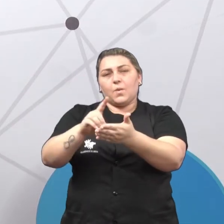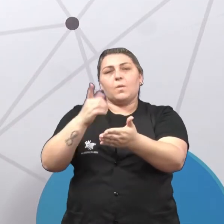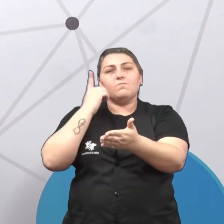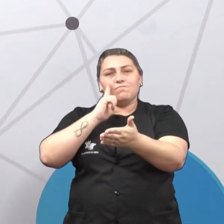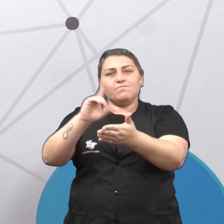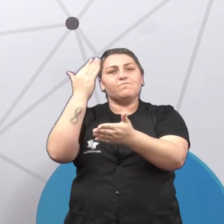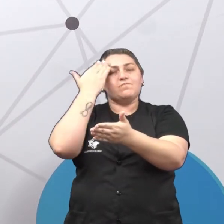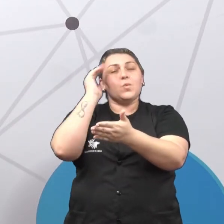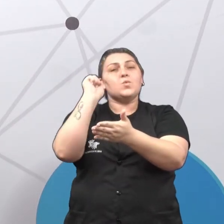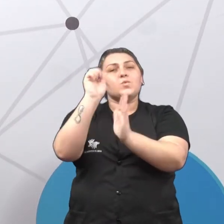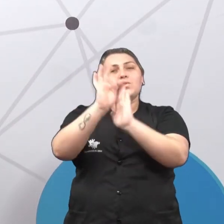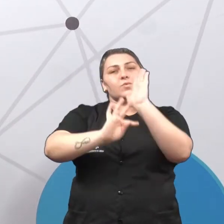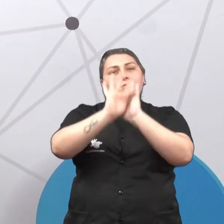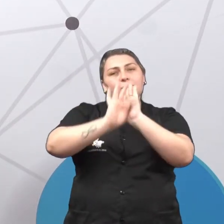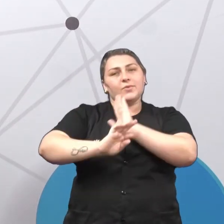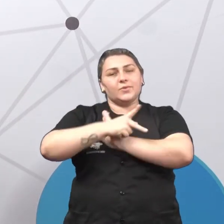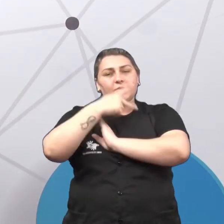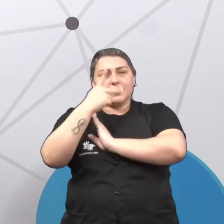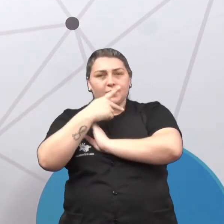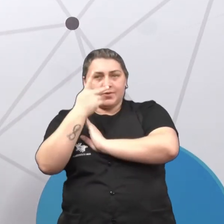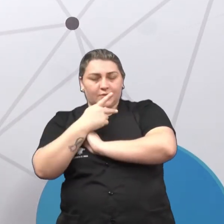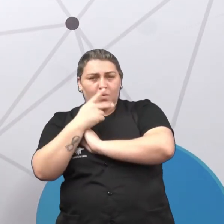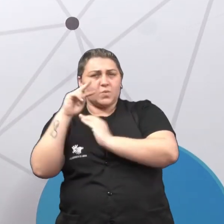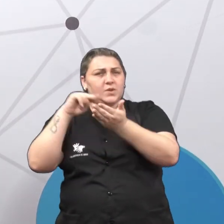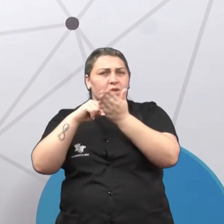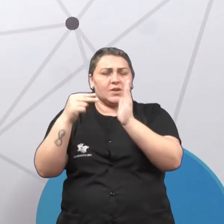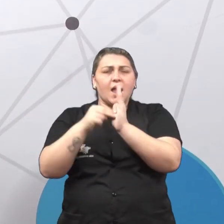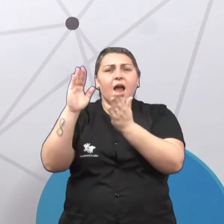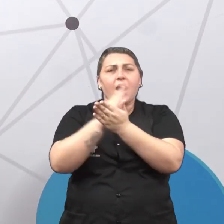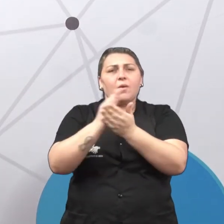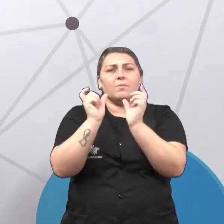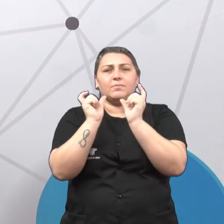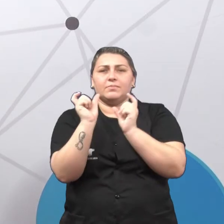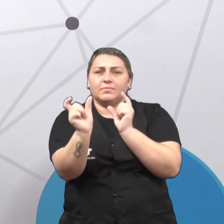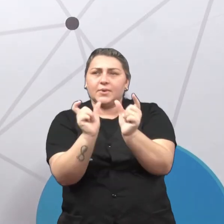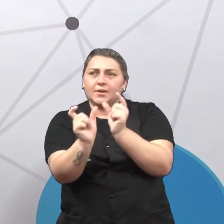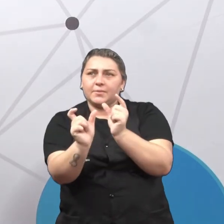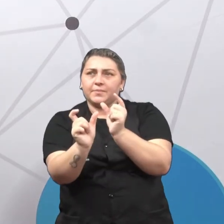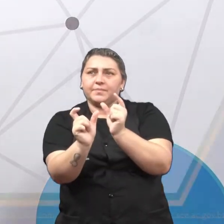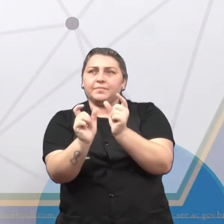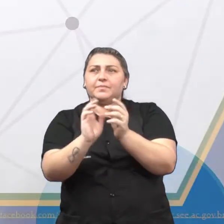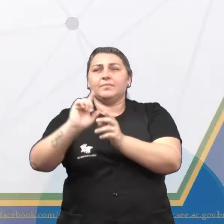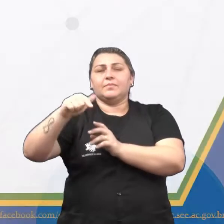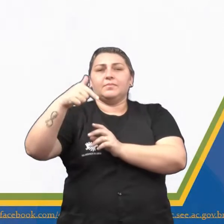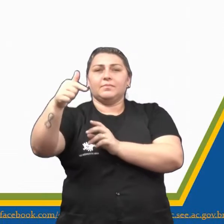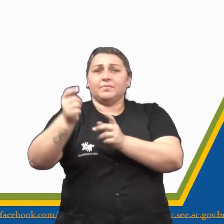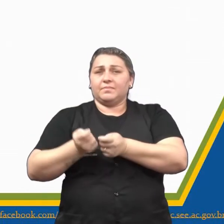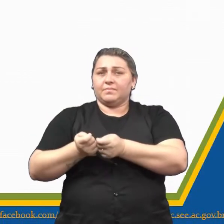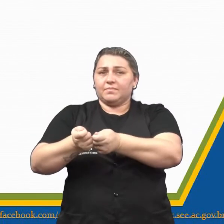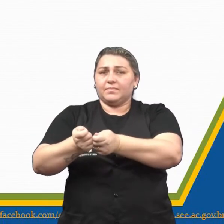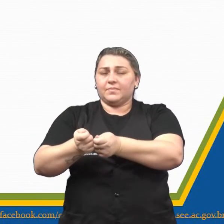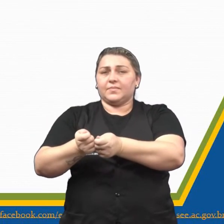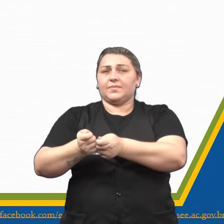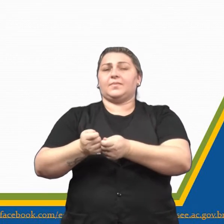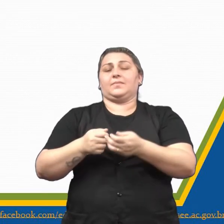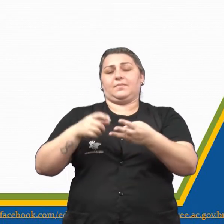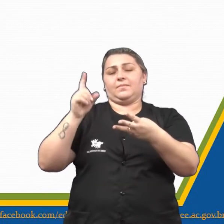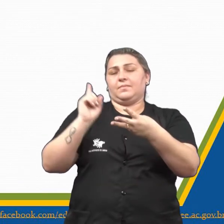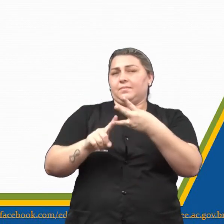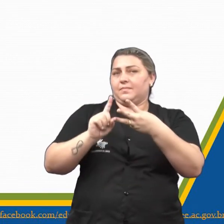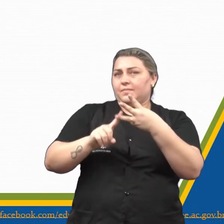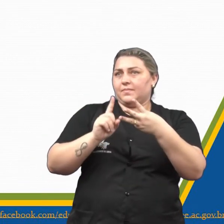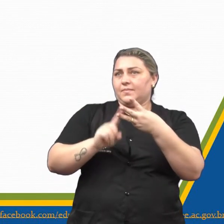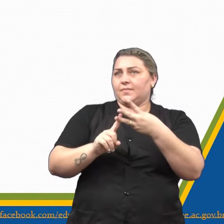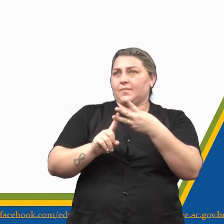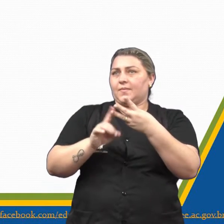o que o texto está dizendo, né? Inclusive, o significado de algumas palavras. Vamos para a próxima dica? Ó, a próxima dica diz